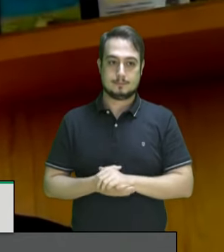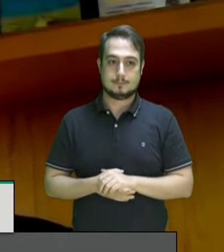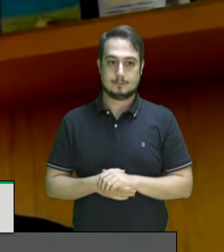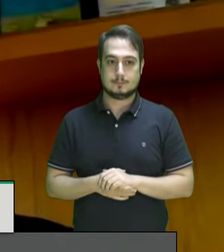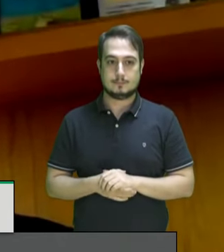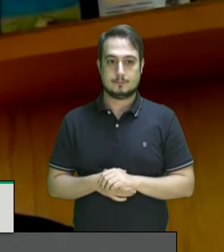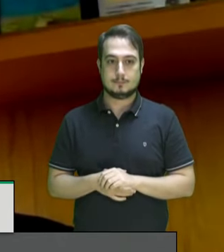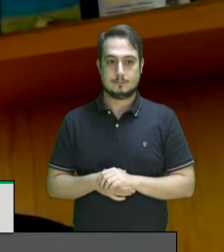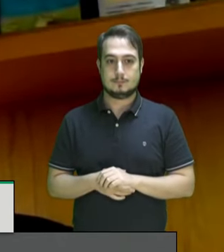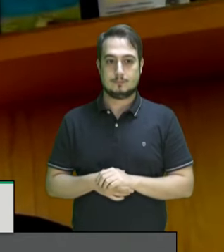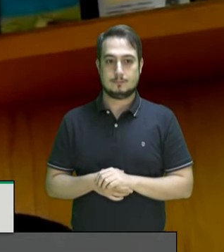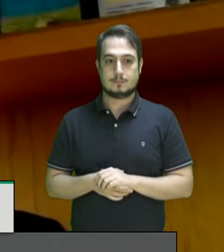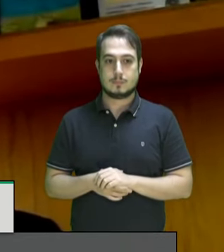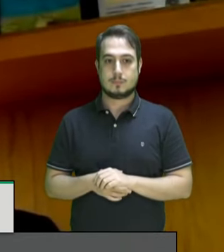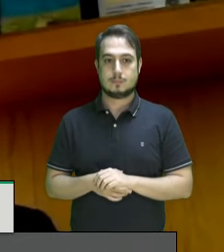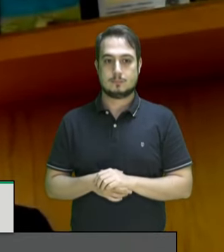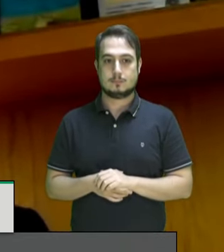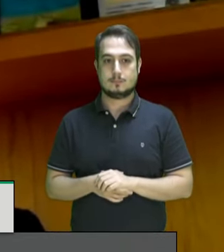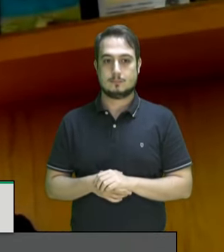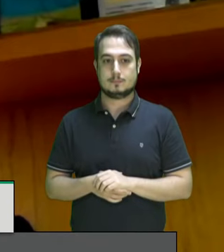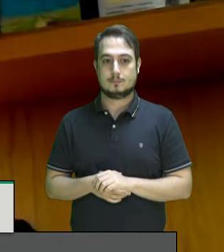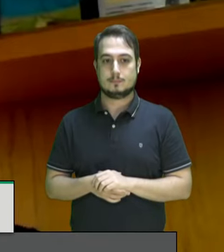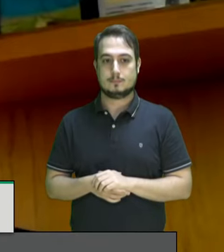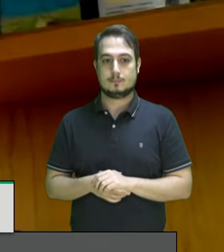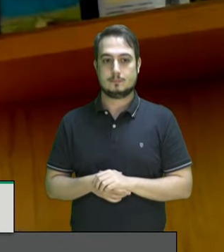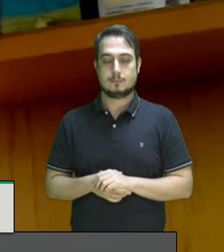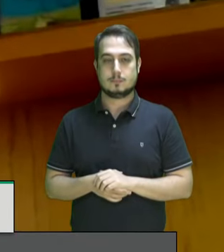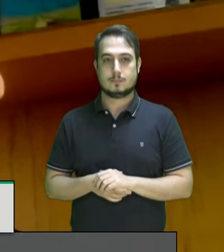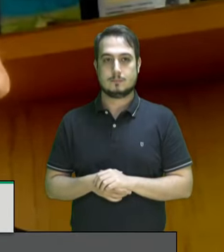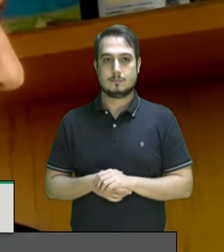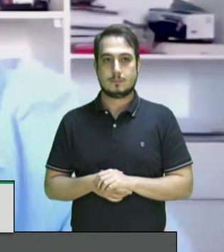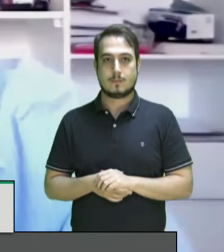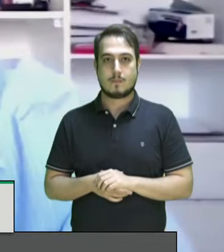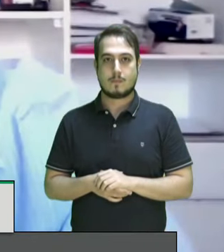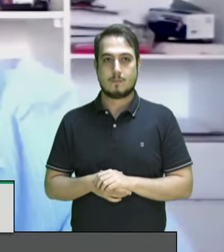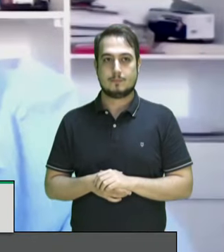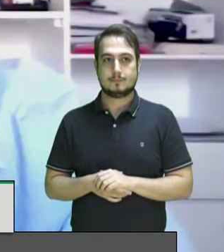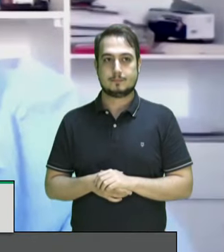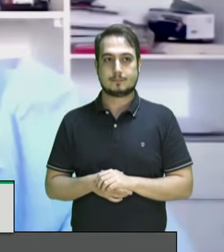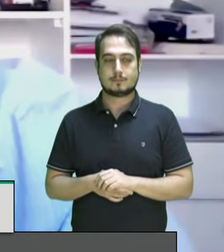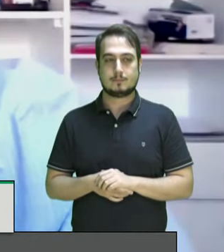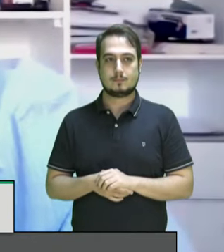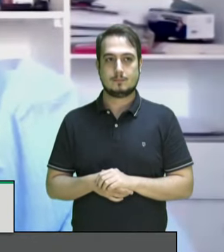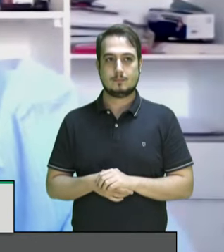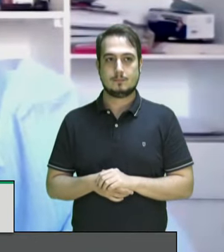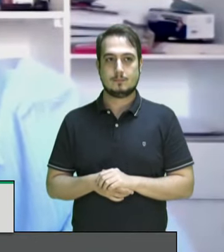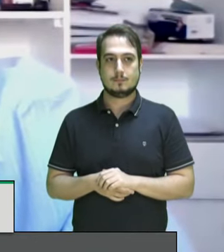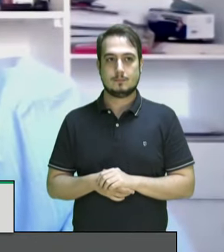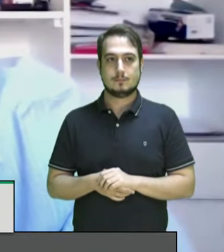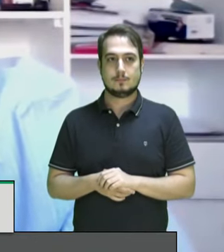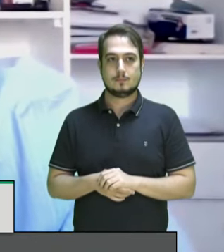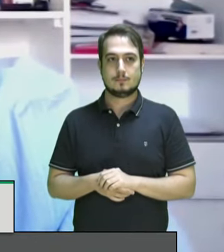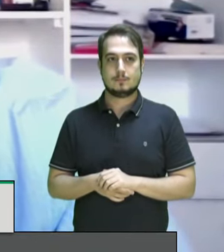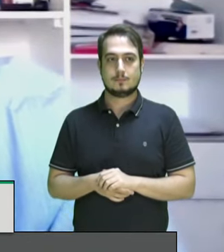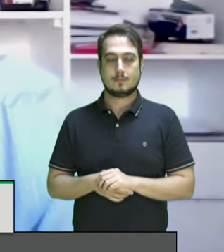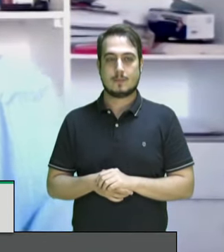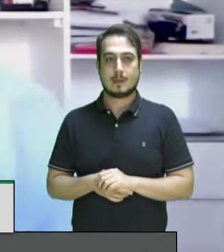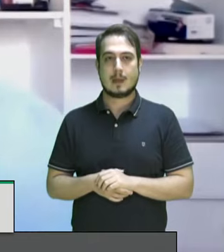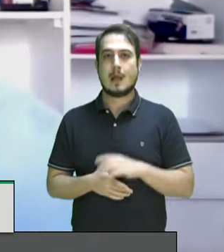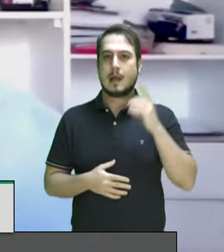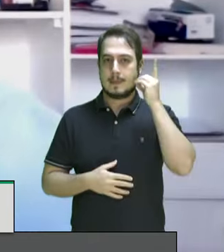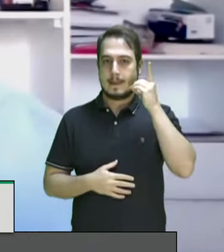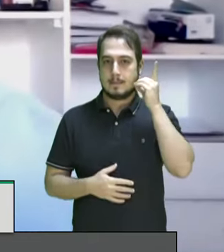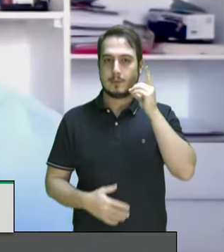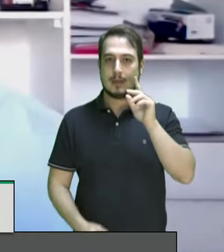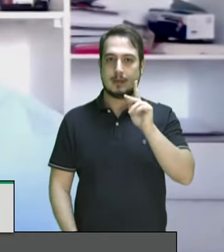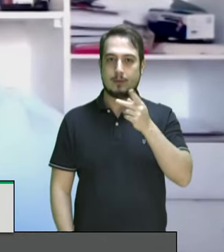Obrigado à Vossa Excelência, deputado Hélder Salomão, que traz para nós